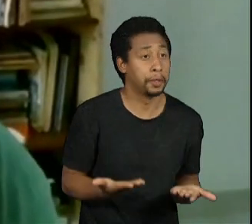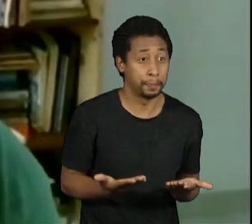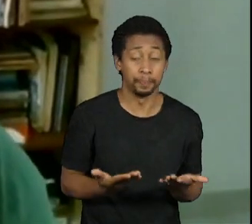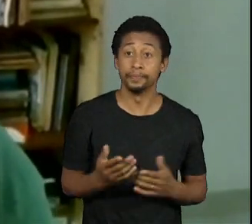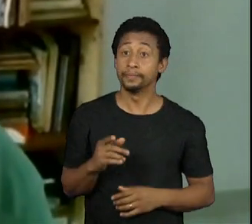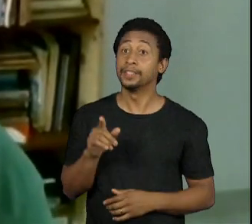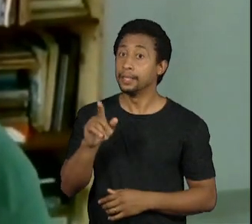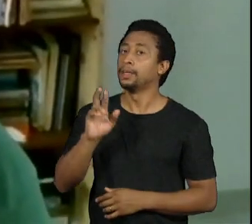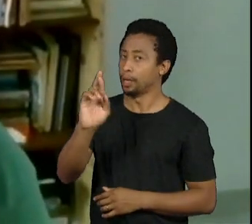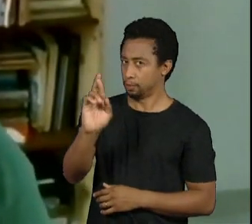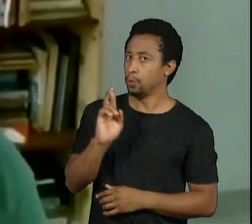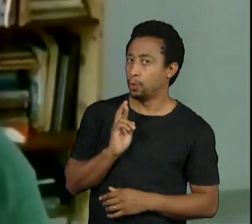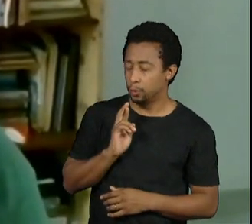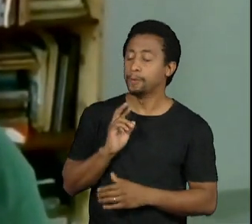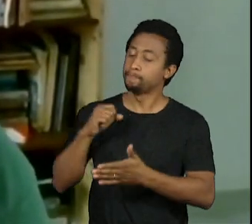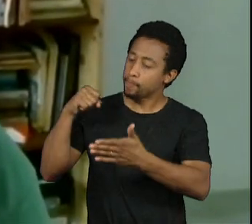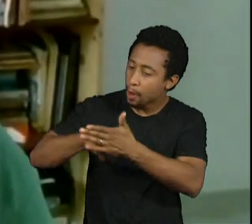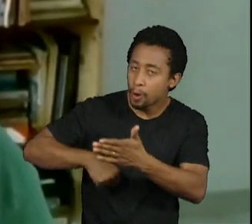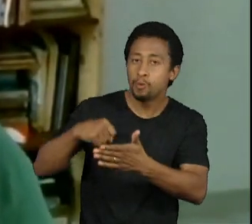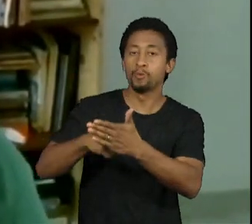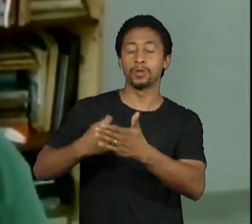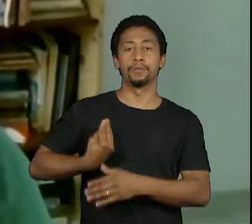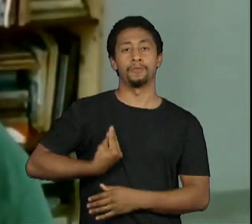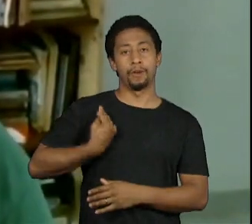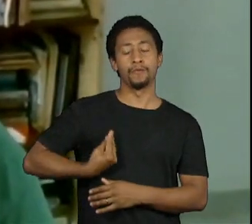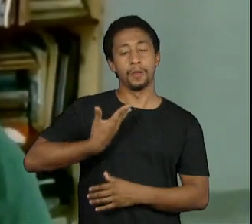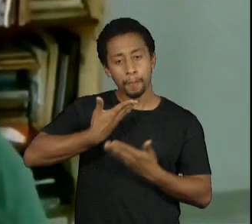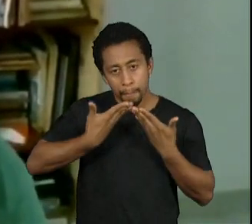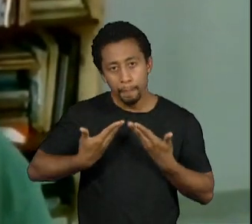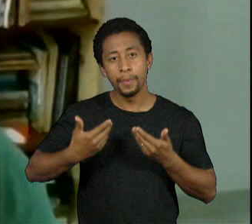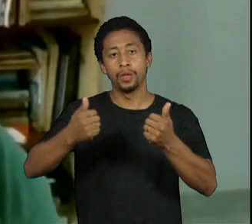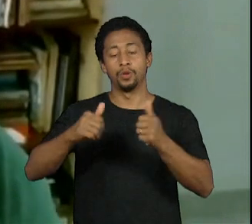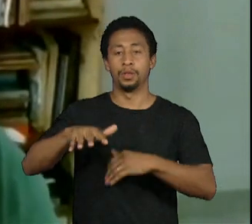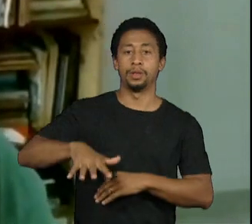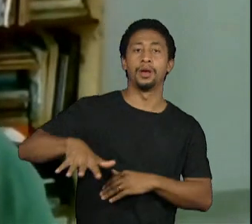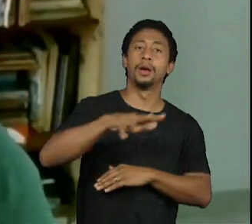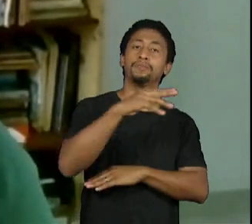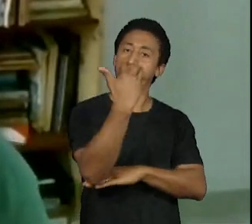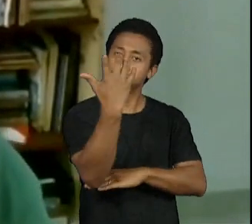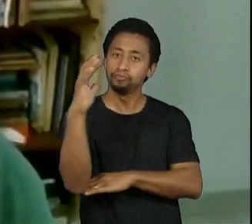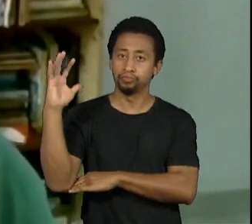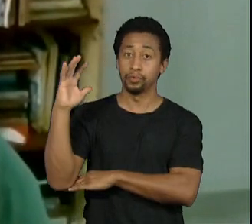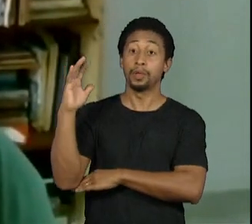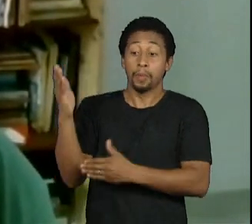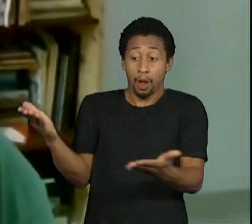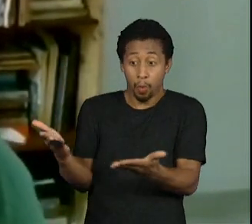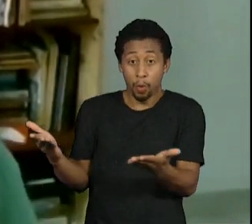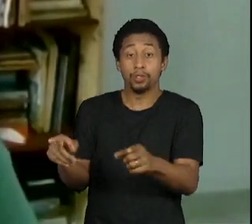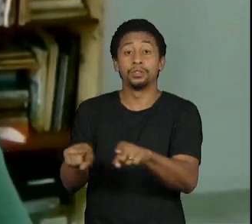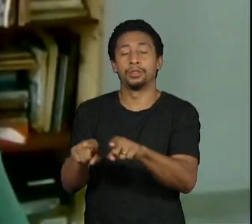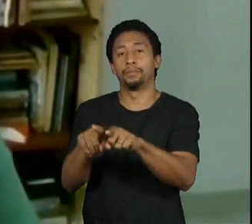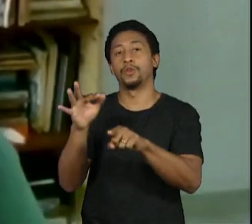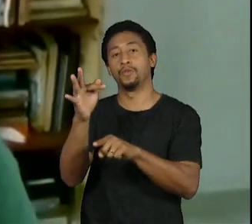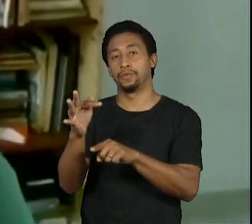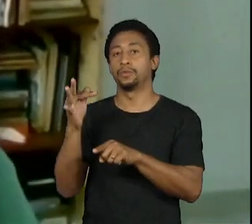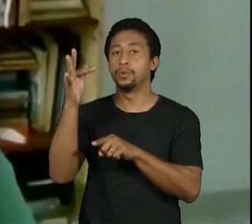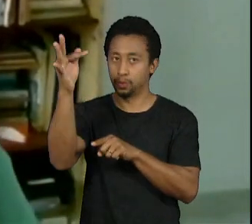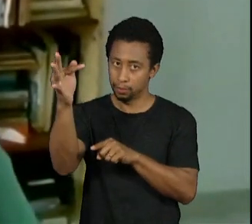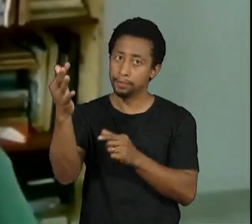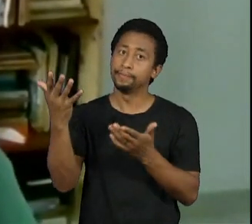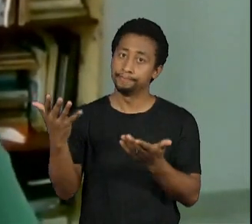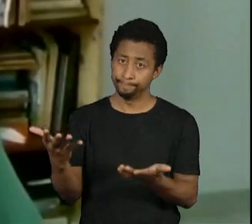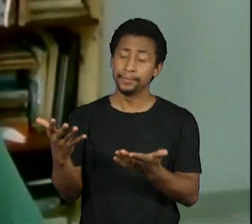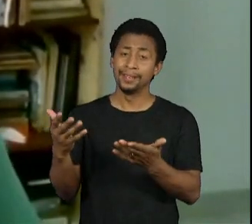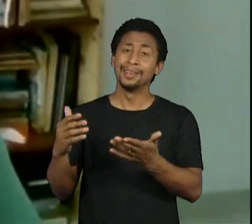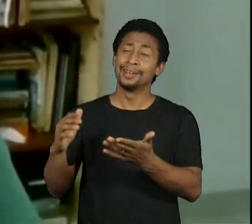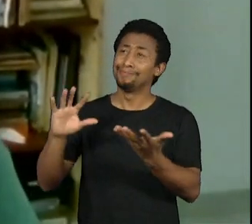responde que lutam por condições decentes para o meio ambiente, para o nosso presente e o futuro, porque já estamos sendo afetados